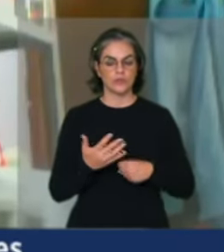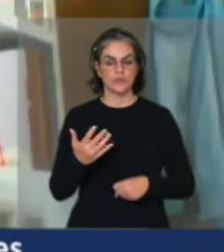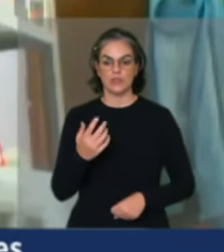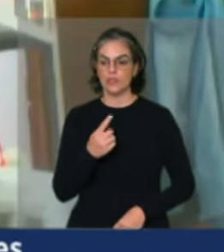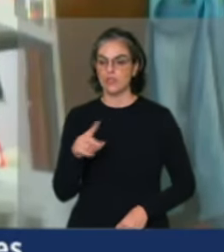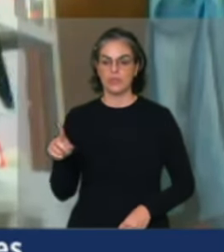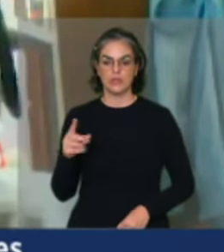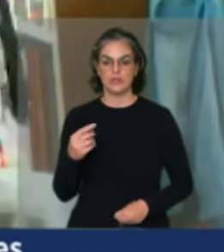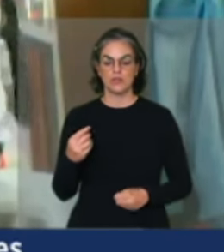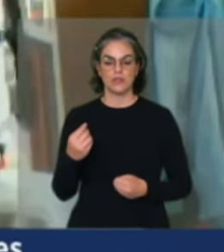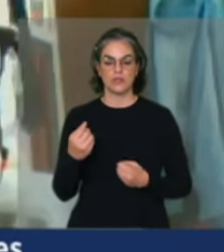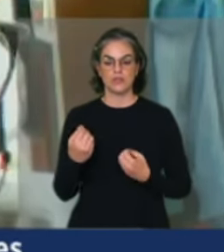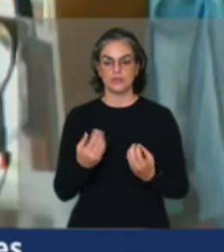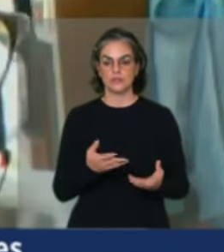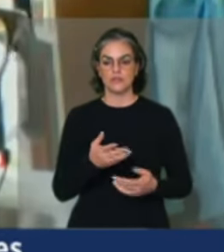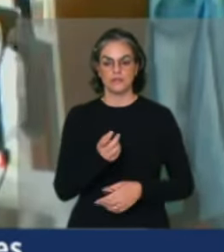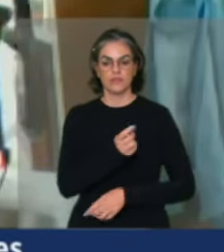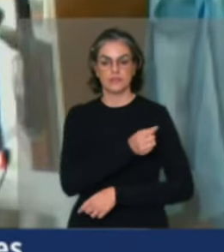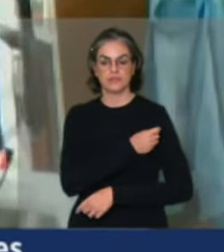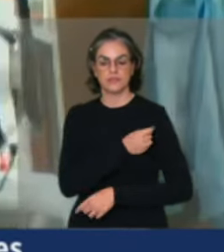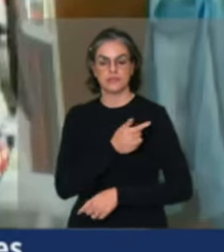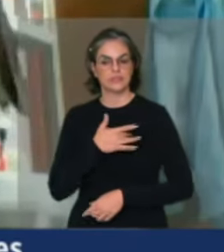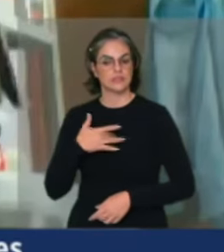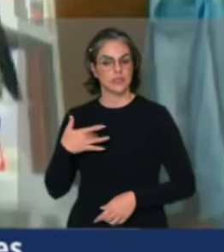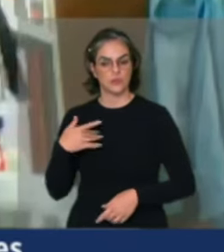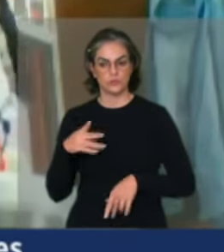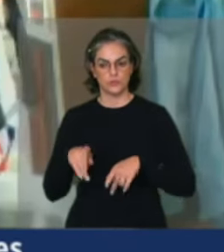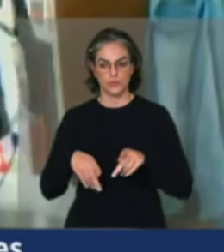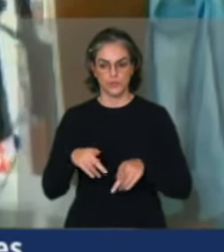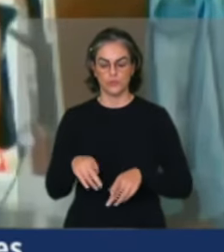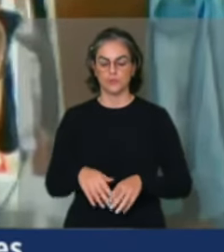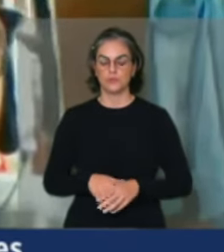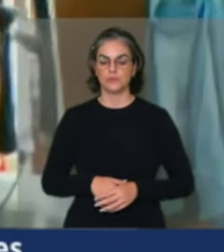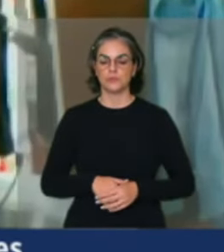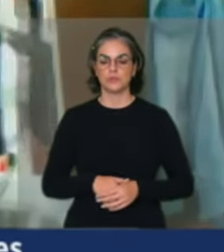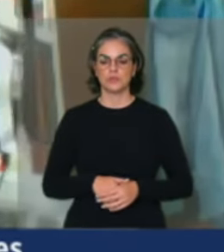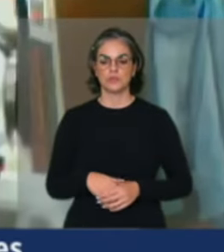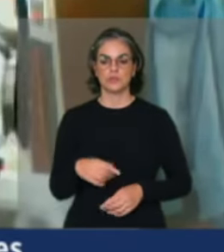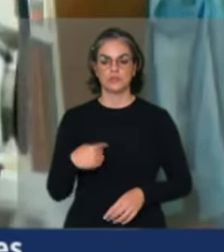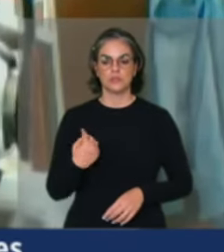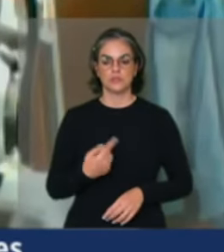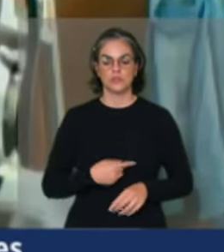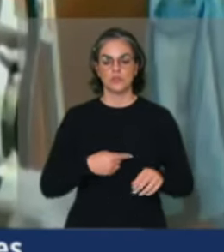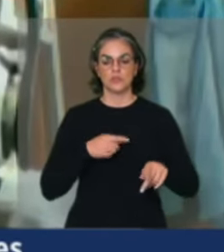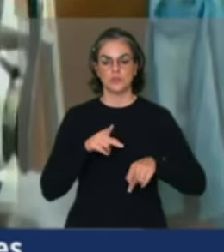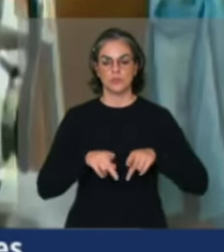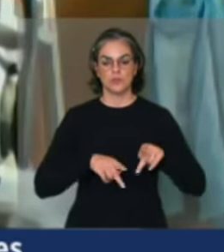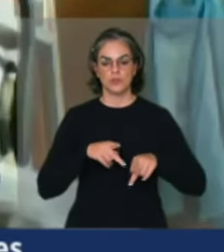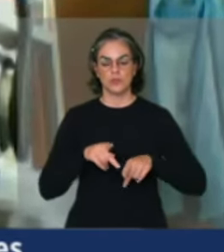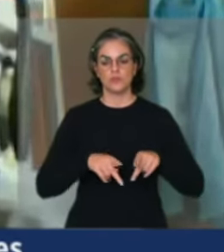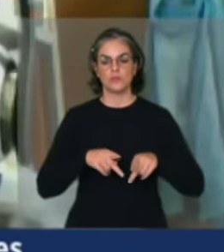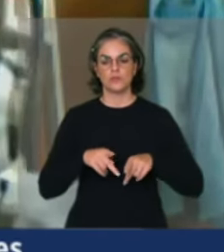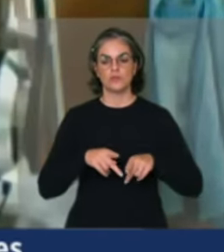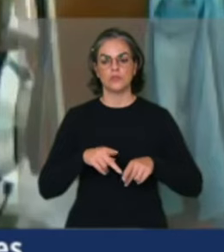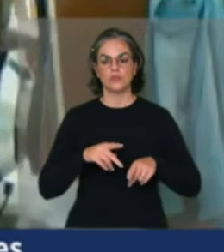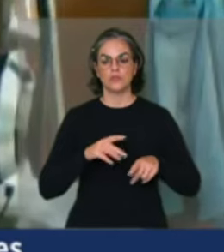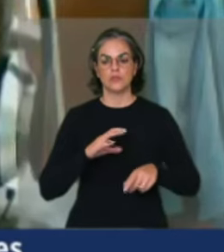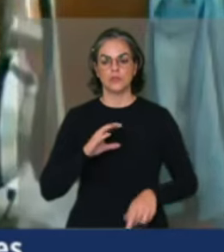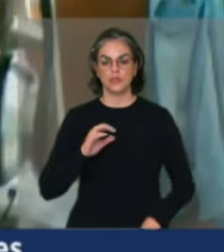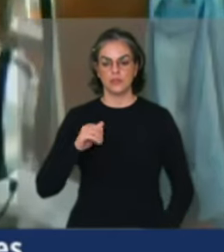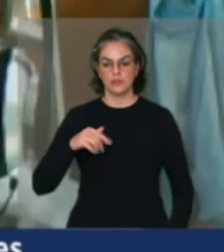saúde ao nosso povo. Nós, os povos do campo, das águas e das florestas, na sua